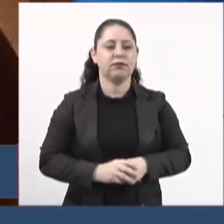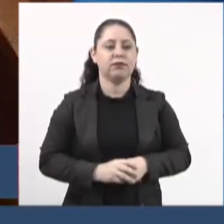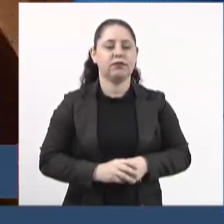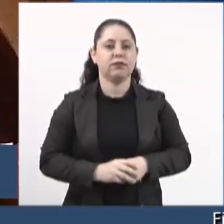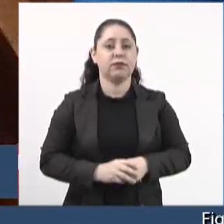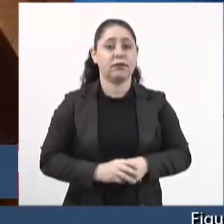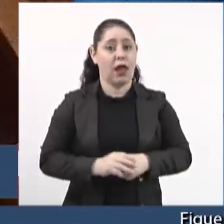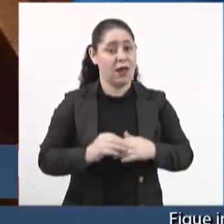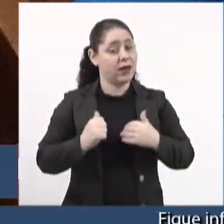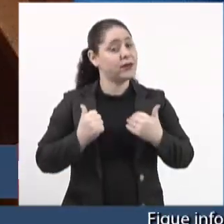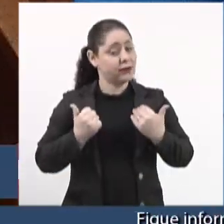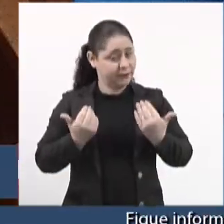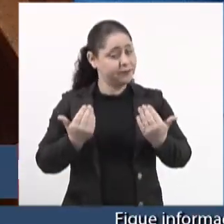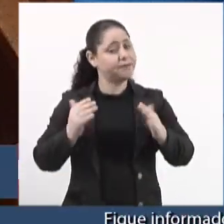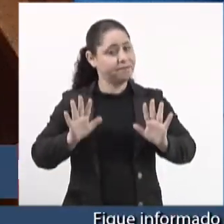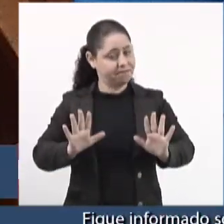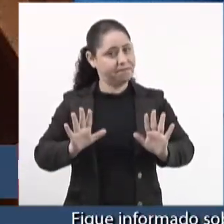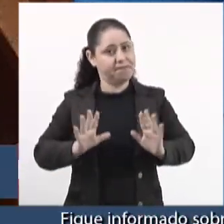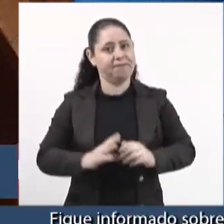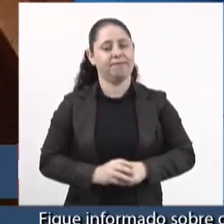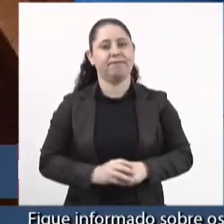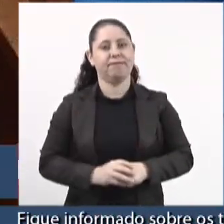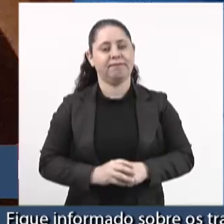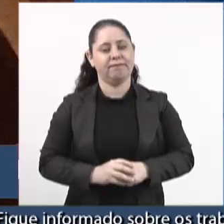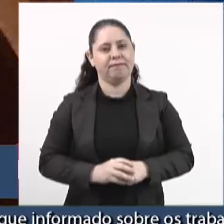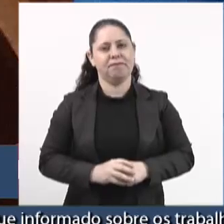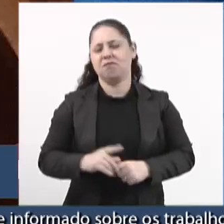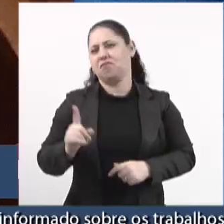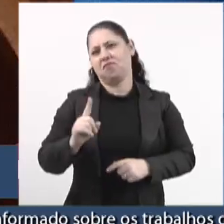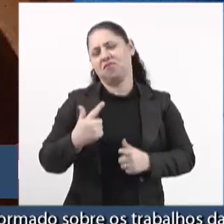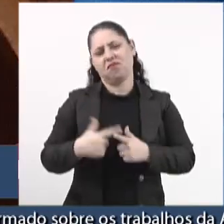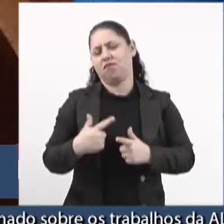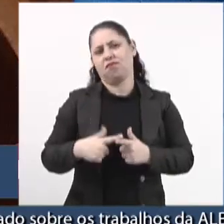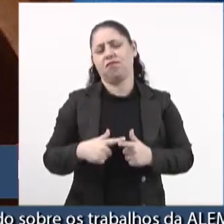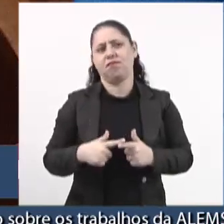Aí, não porque o